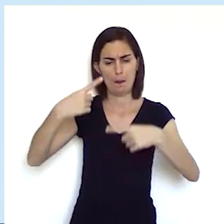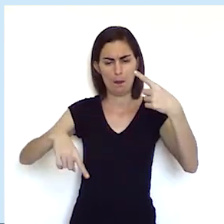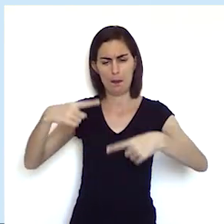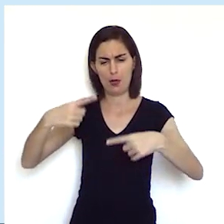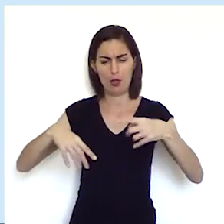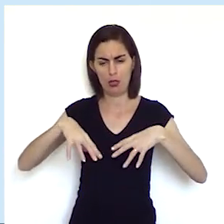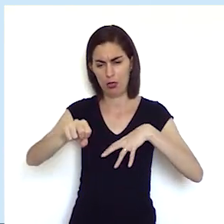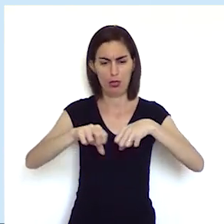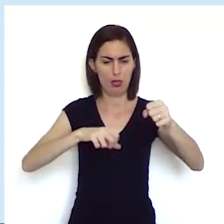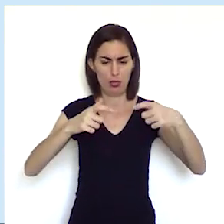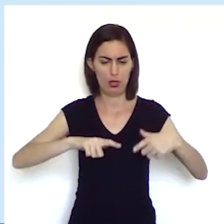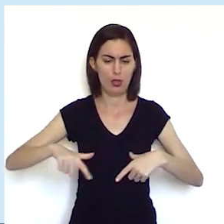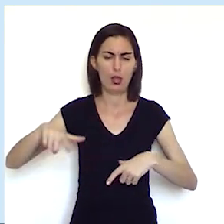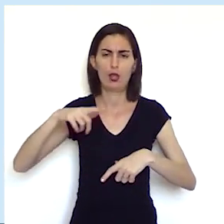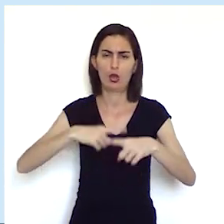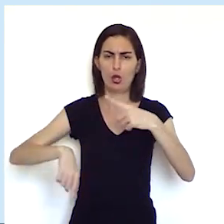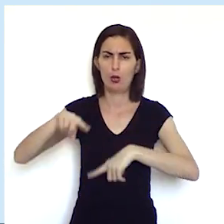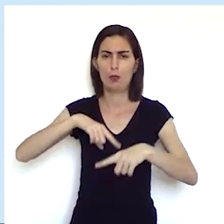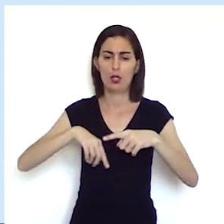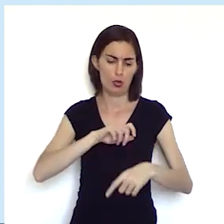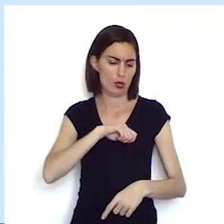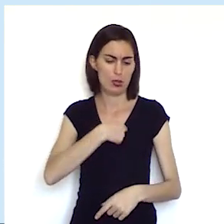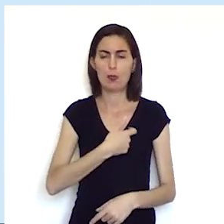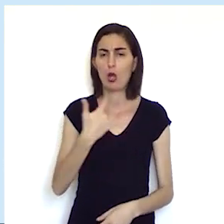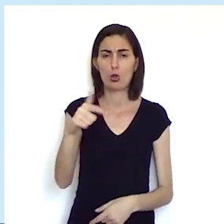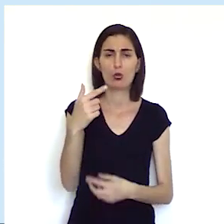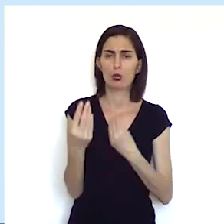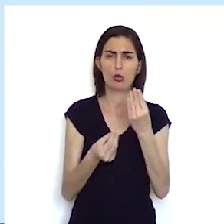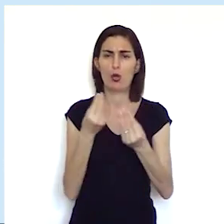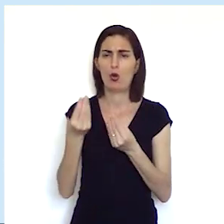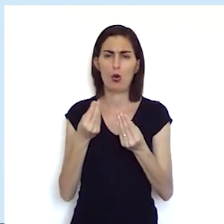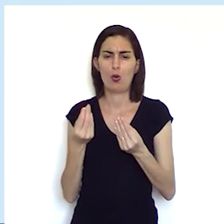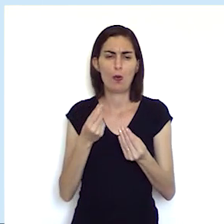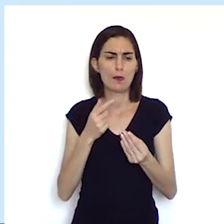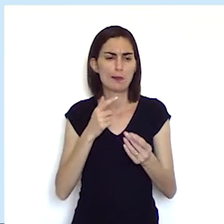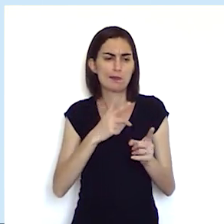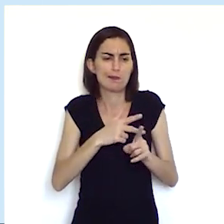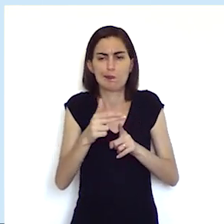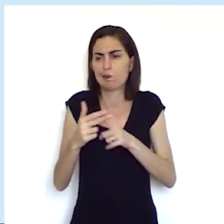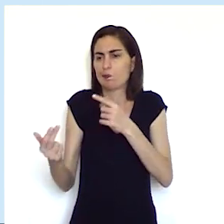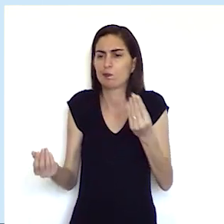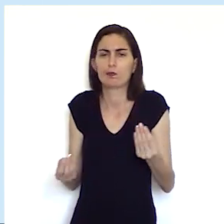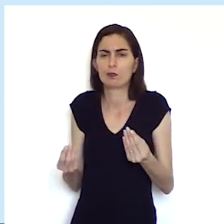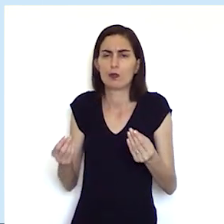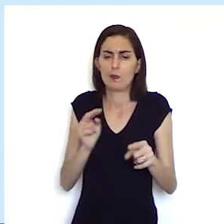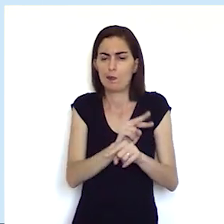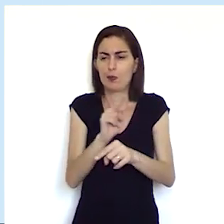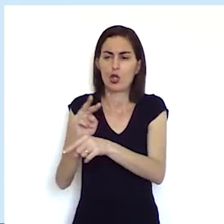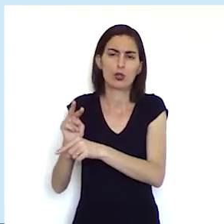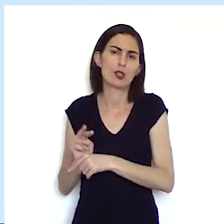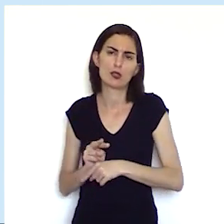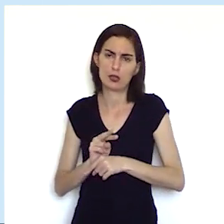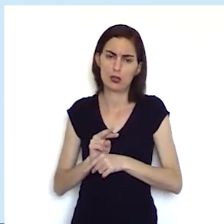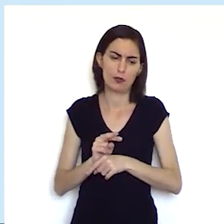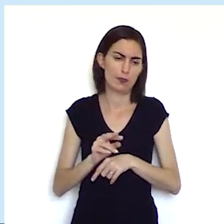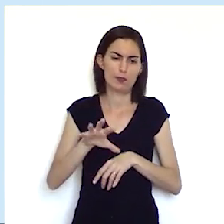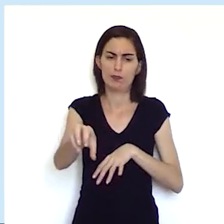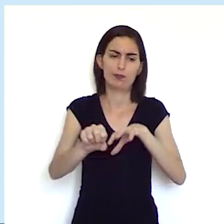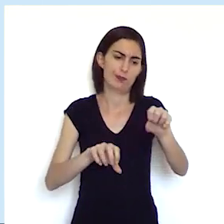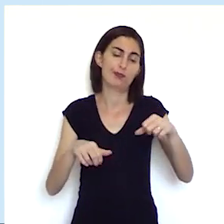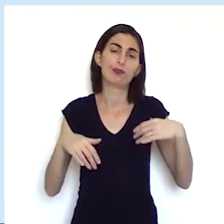brigas de território de domínios e a Espanha não tinha como fazer a cobertura ou a proteção dos seus